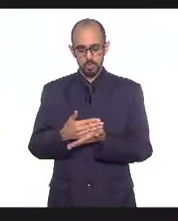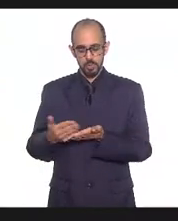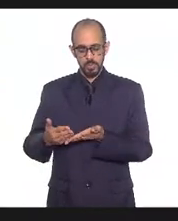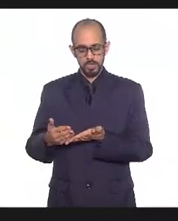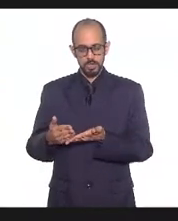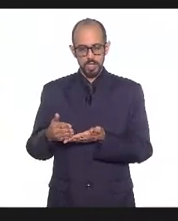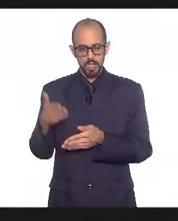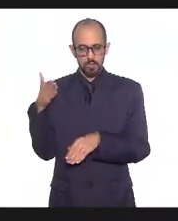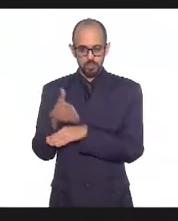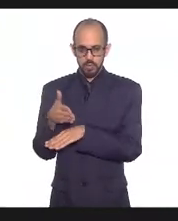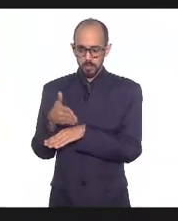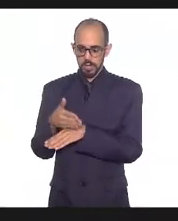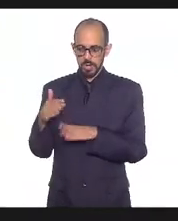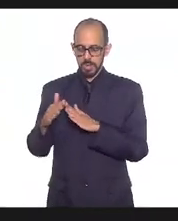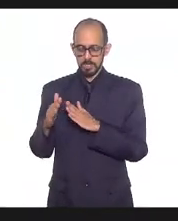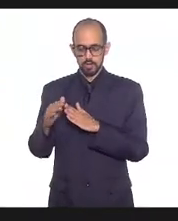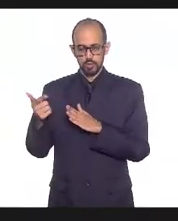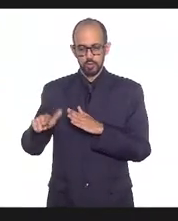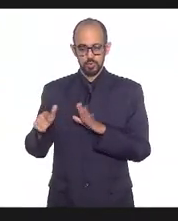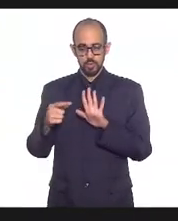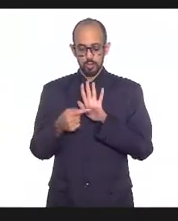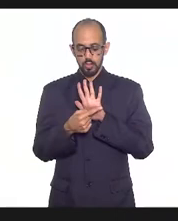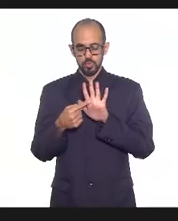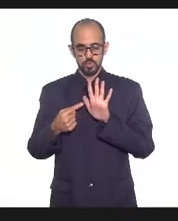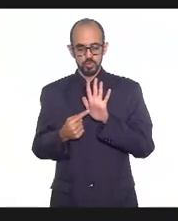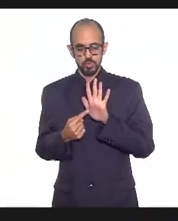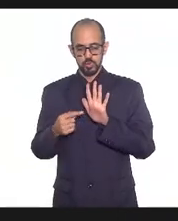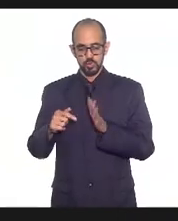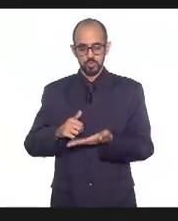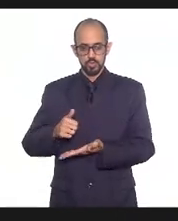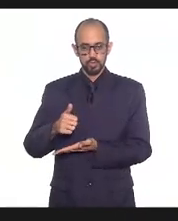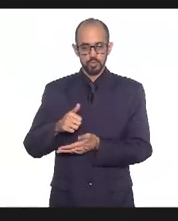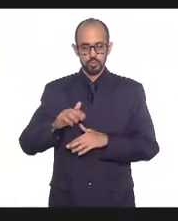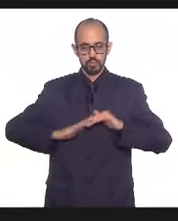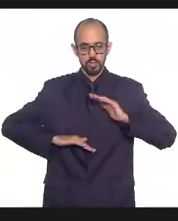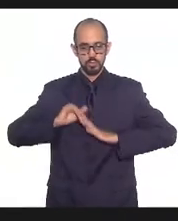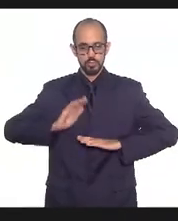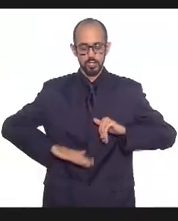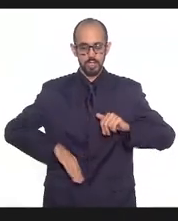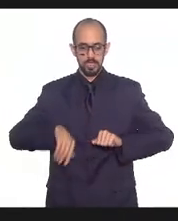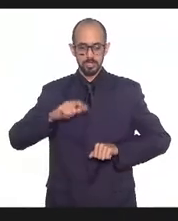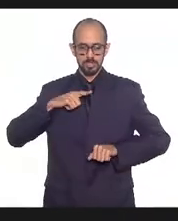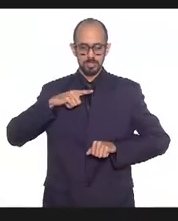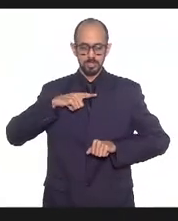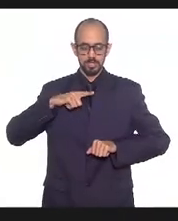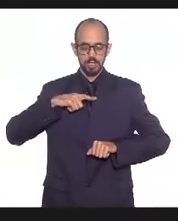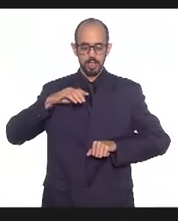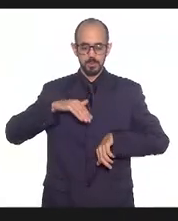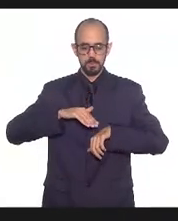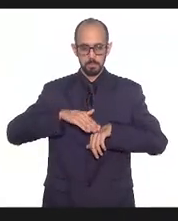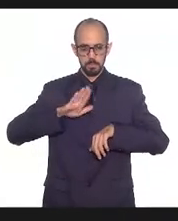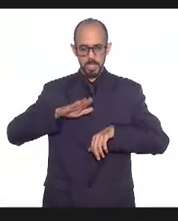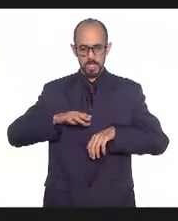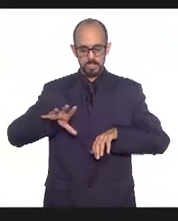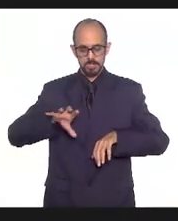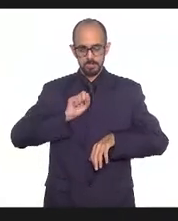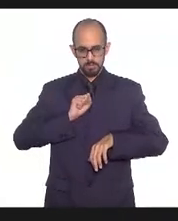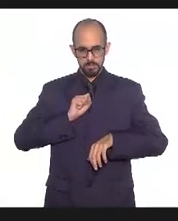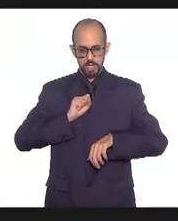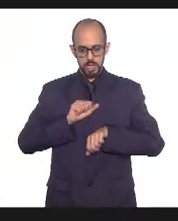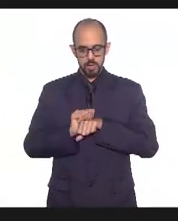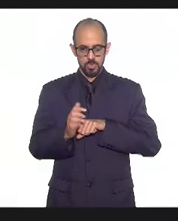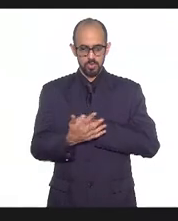e morresse mais então os cinco maiores óbitos foram nessas categorias de trabalho e foi um impacto muito grande